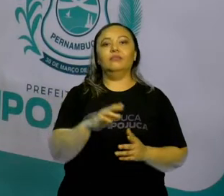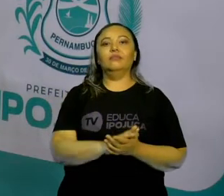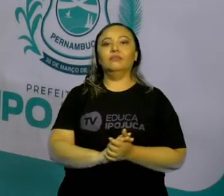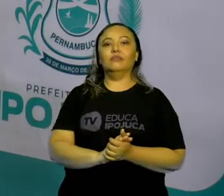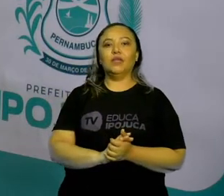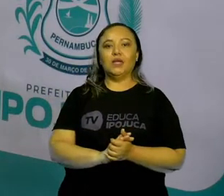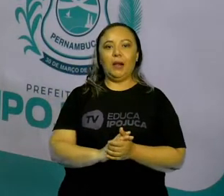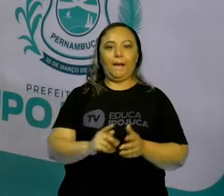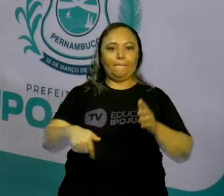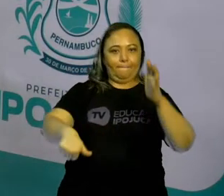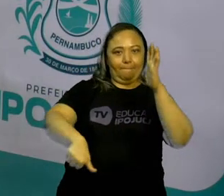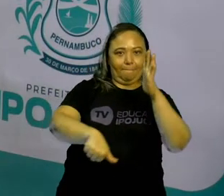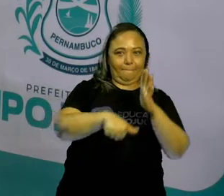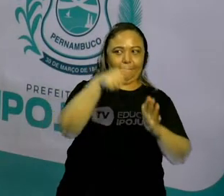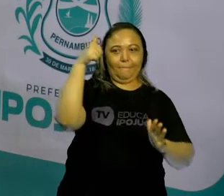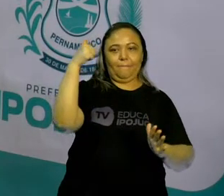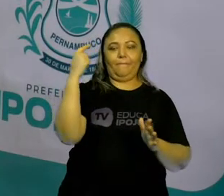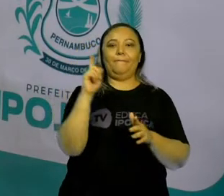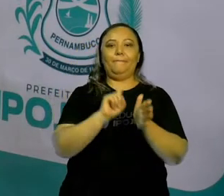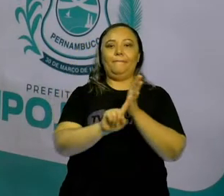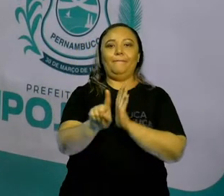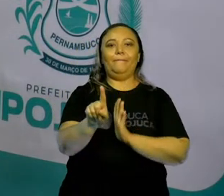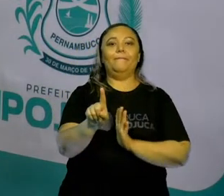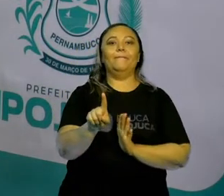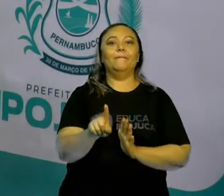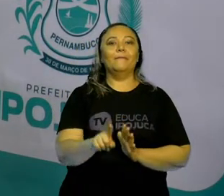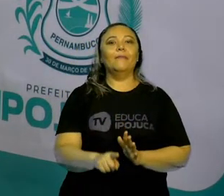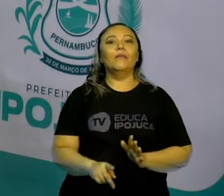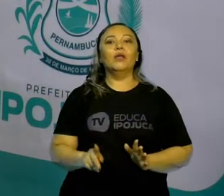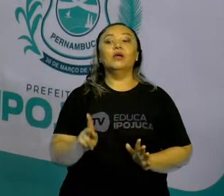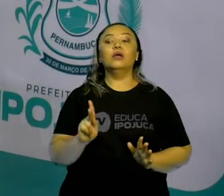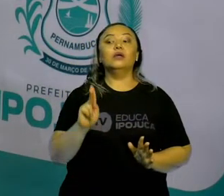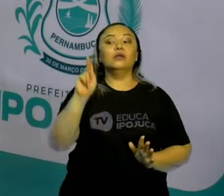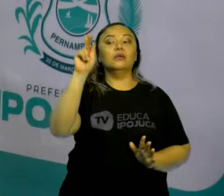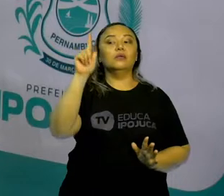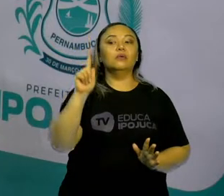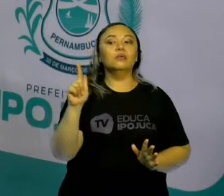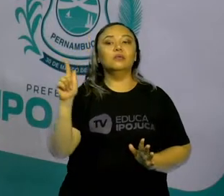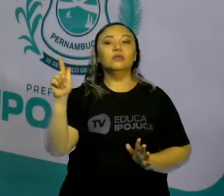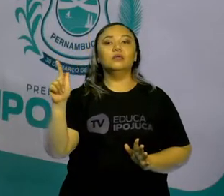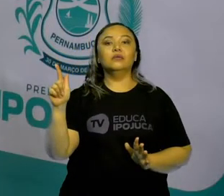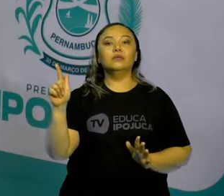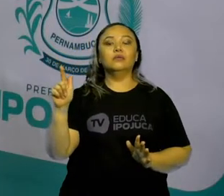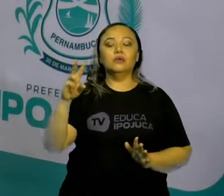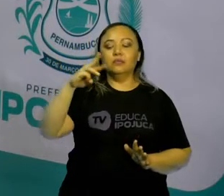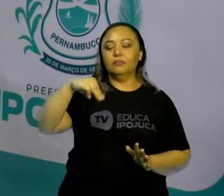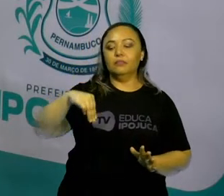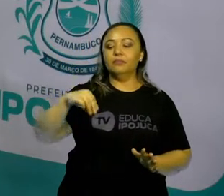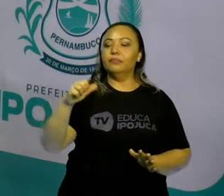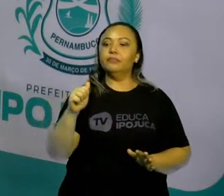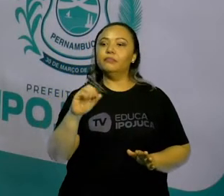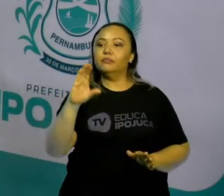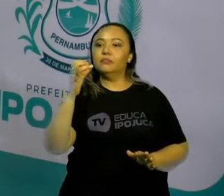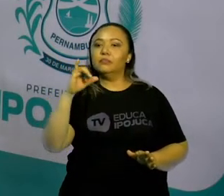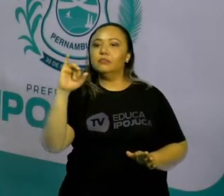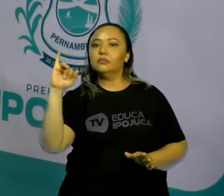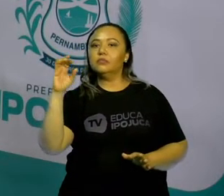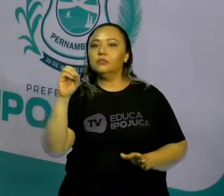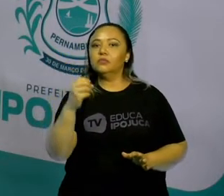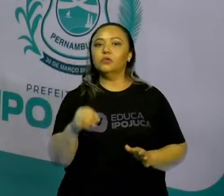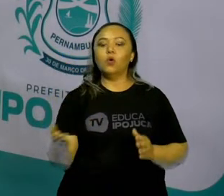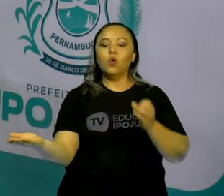com a primeira pergunta de hoje, que é Quantos quilogramas de frutas Márcio colheu no total?